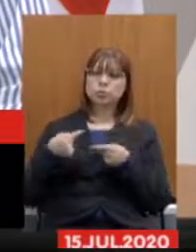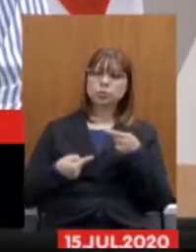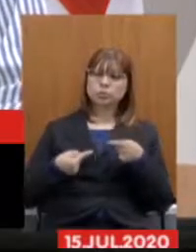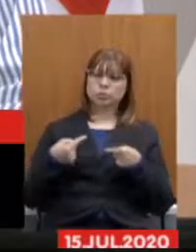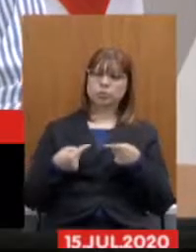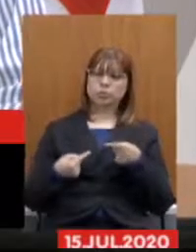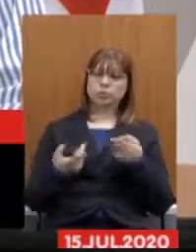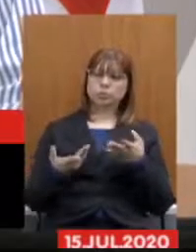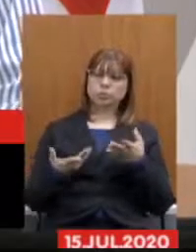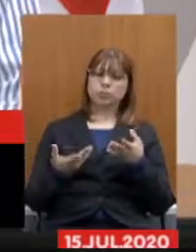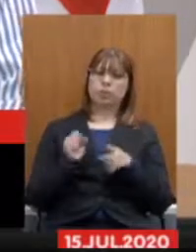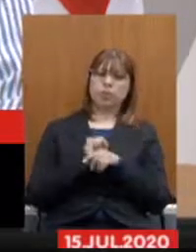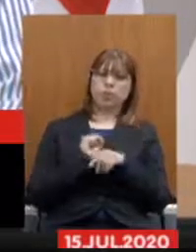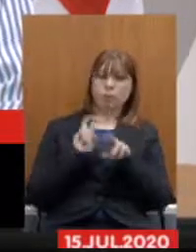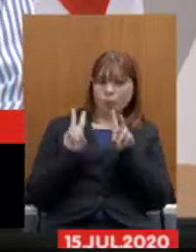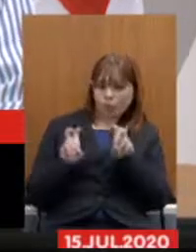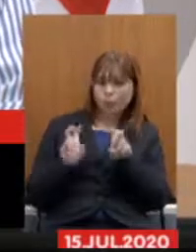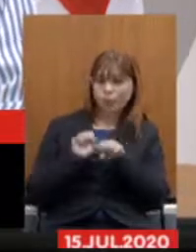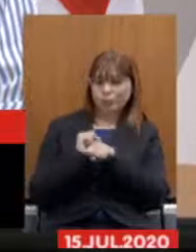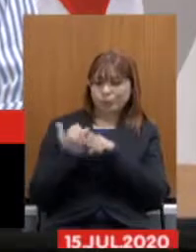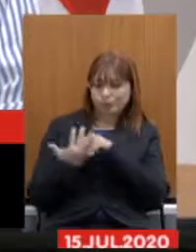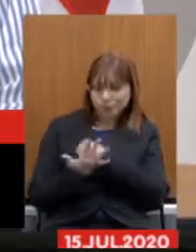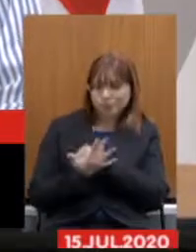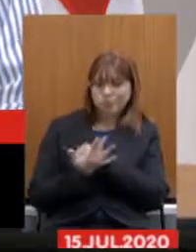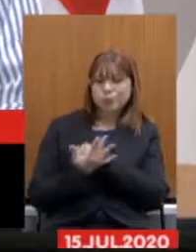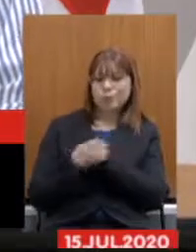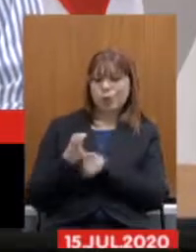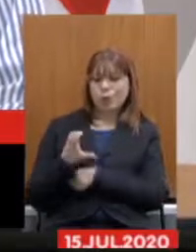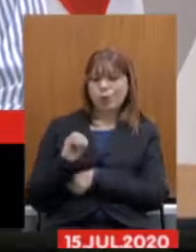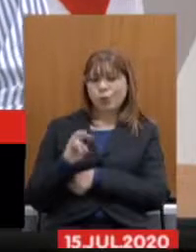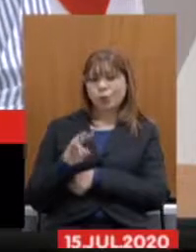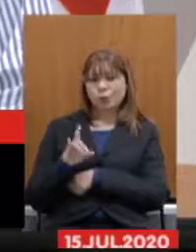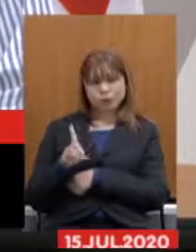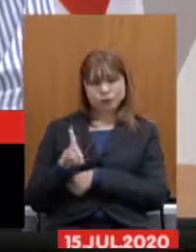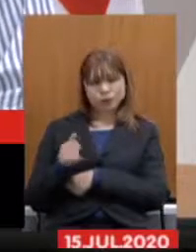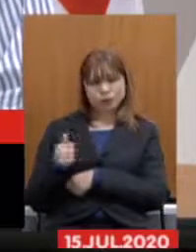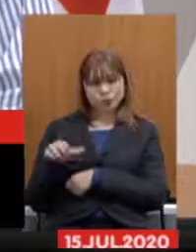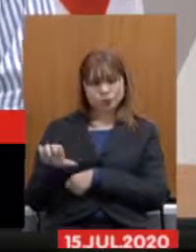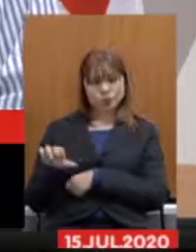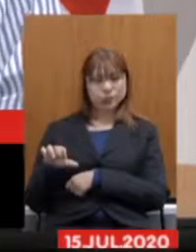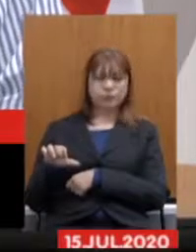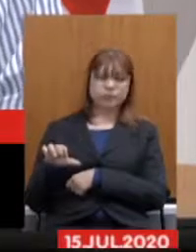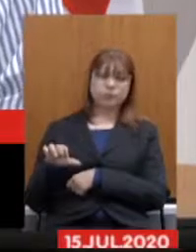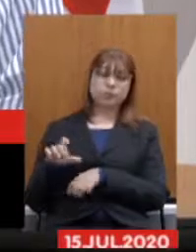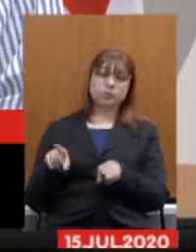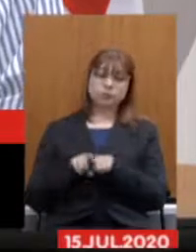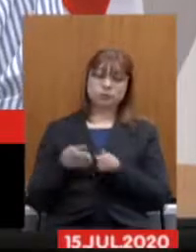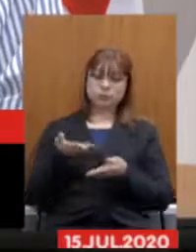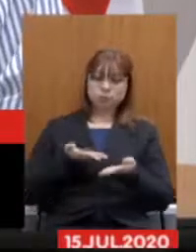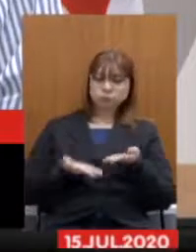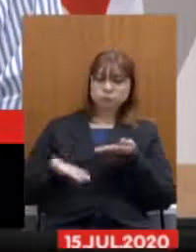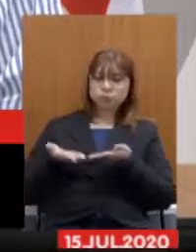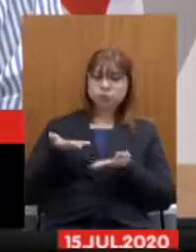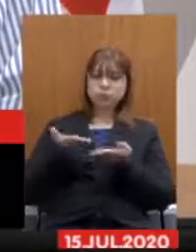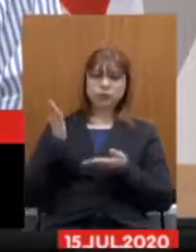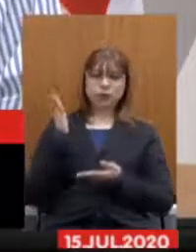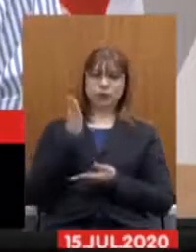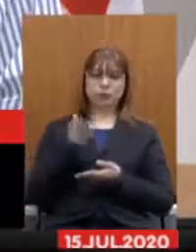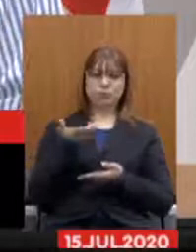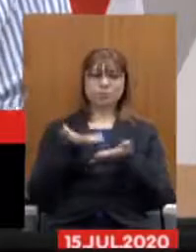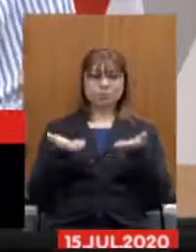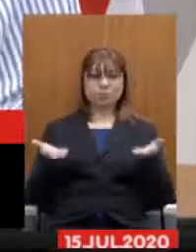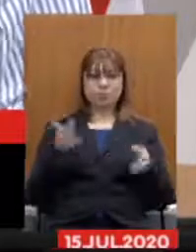pandemia da Covid-19 de um atendimento direto à população